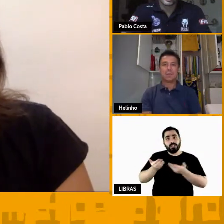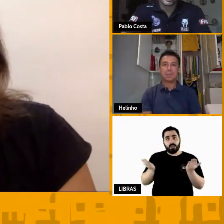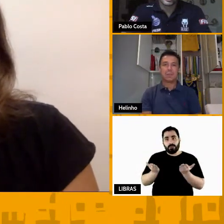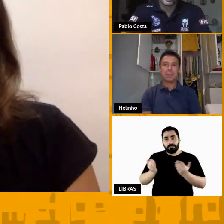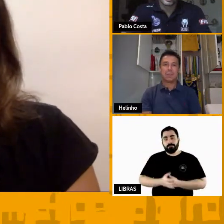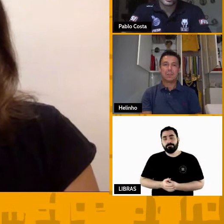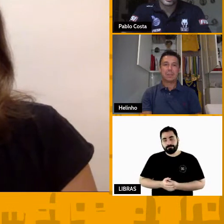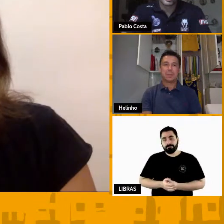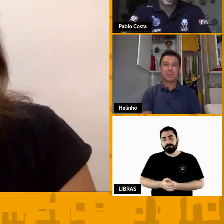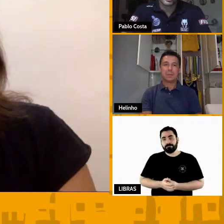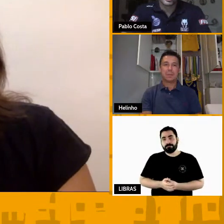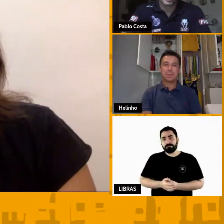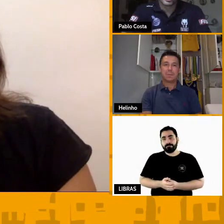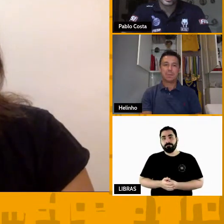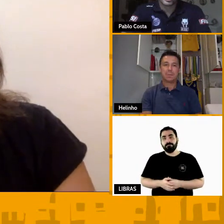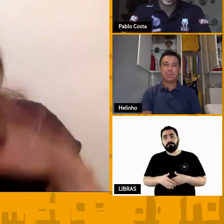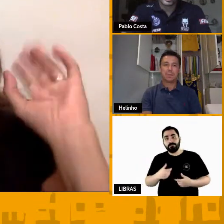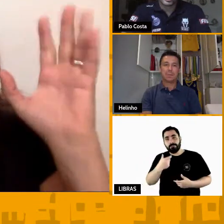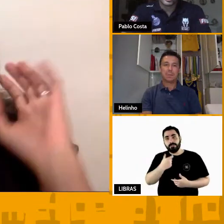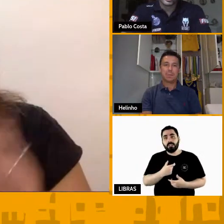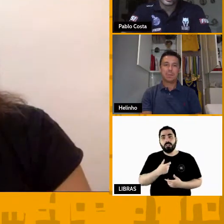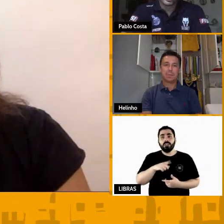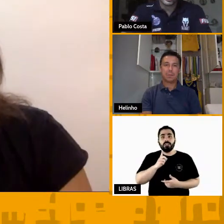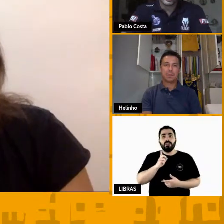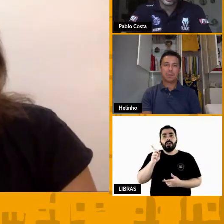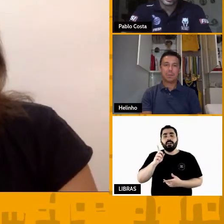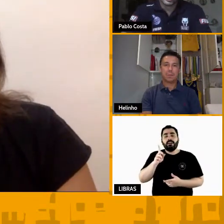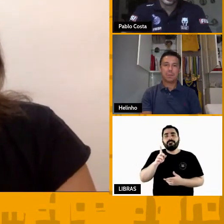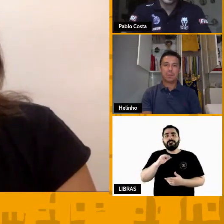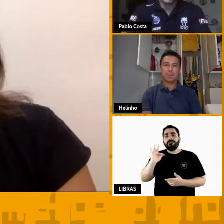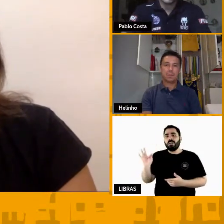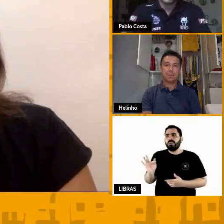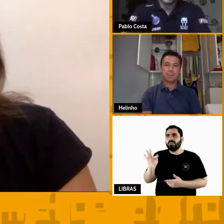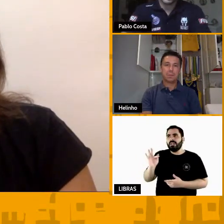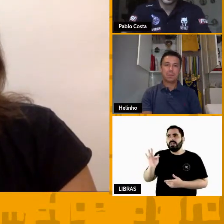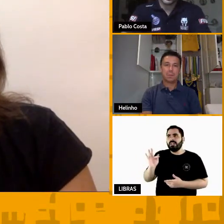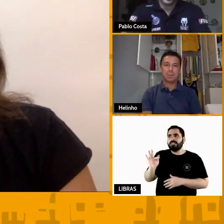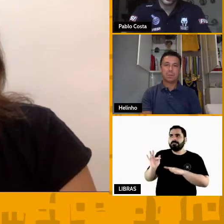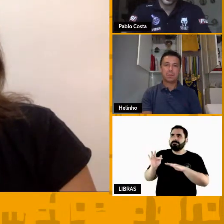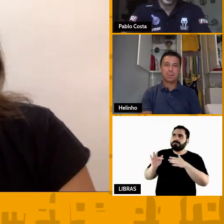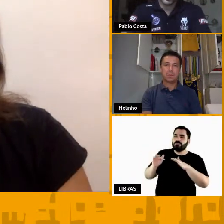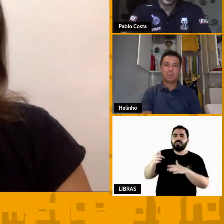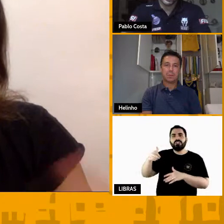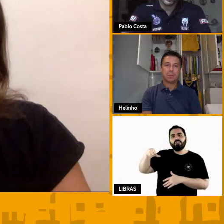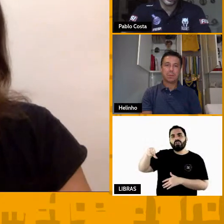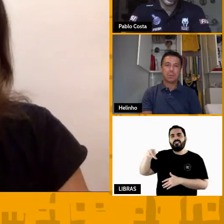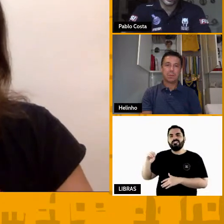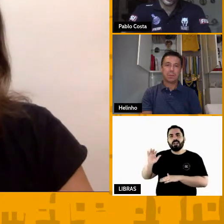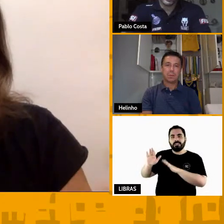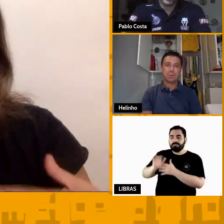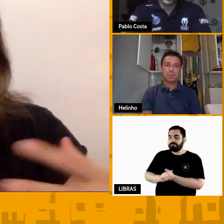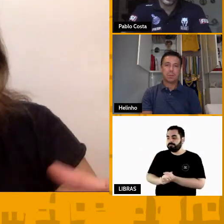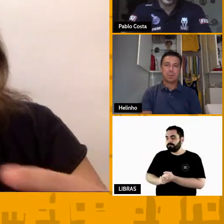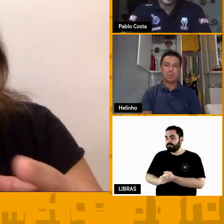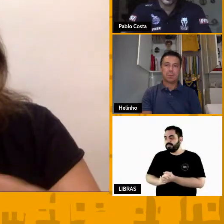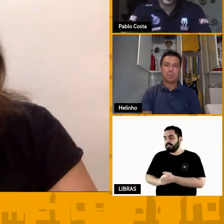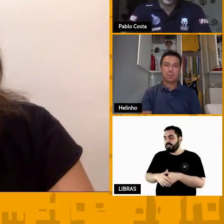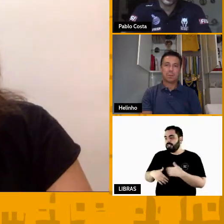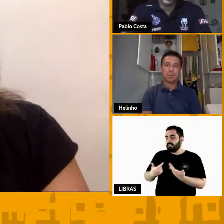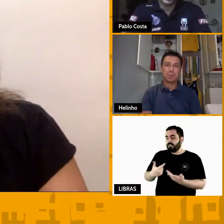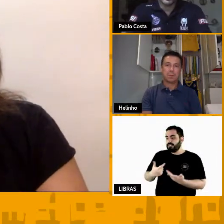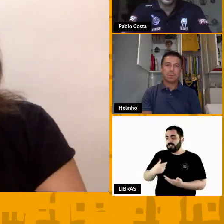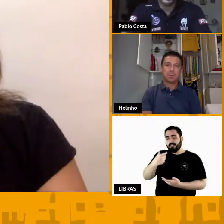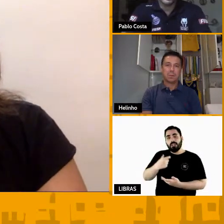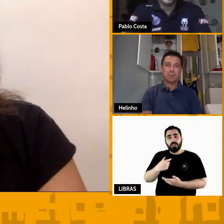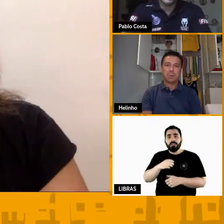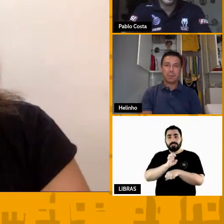Eu ainda estava na faculdade, no curso de esporte, lá nos anos 90, e eu fui dirigir o meu primeiro amistoso. Eu era uma estagiária do programa e tinha